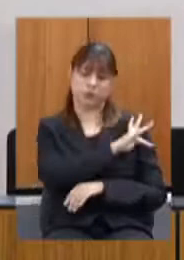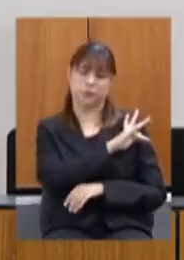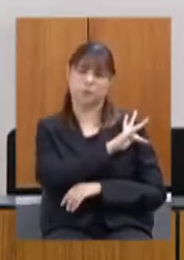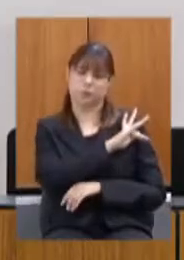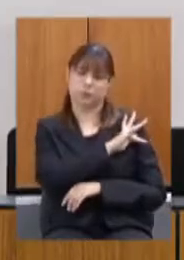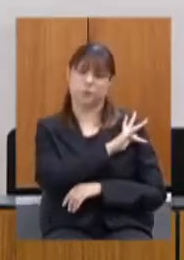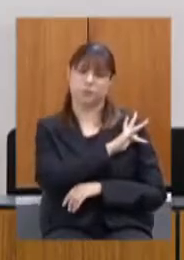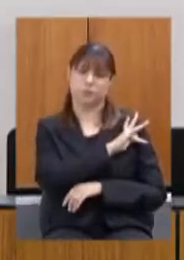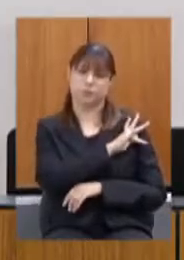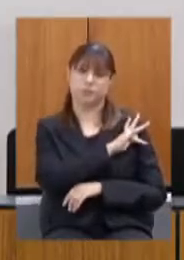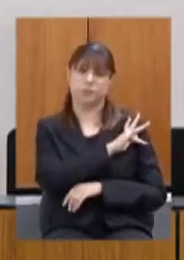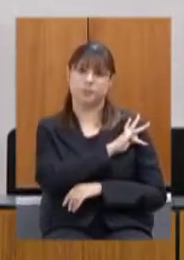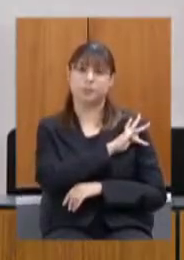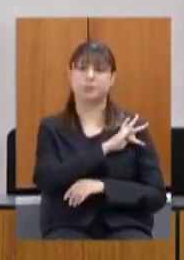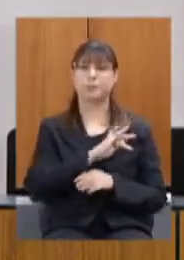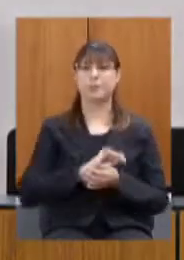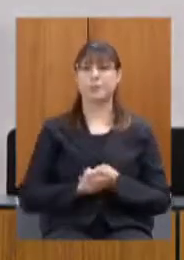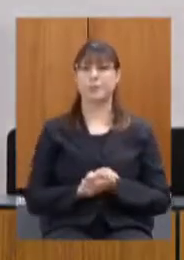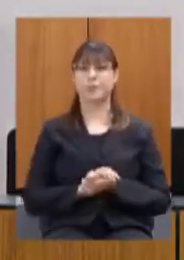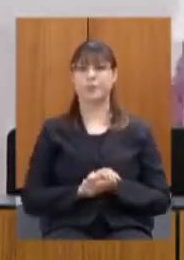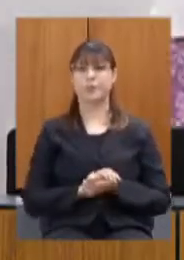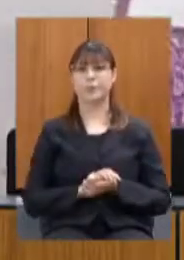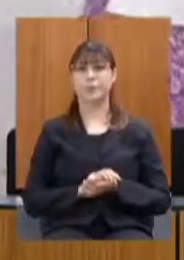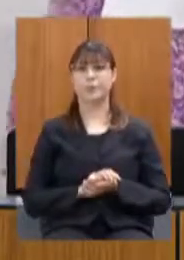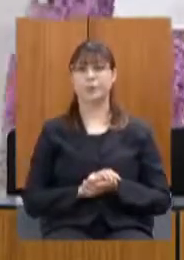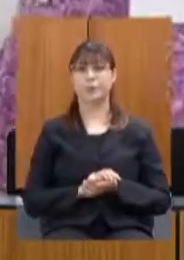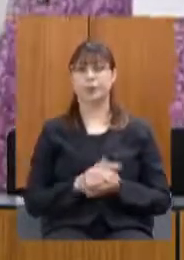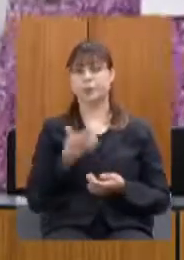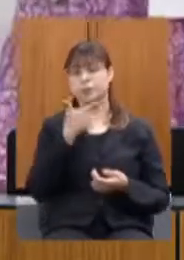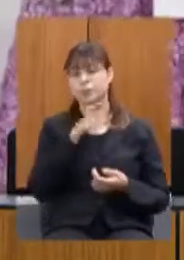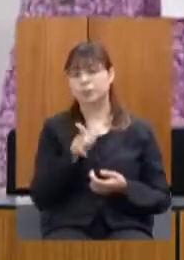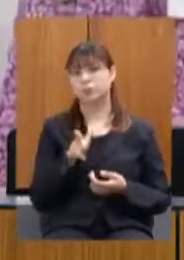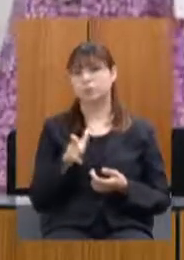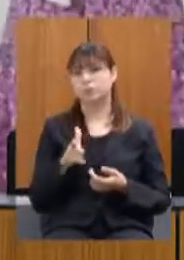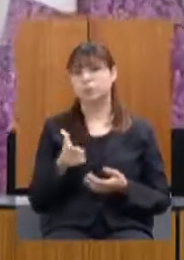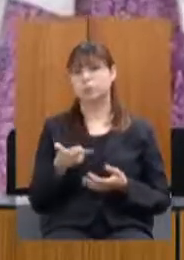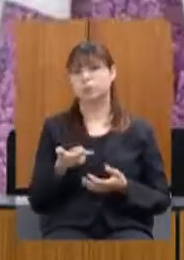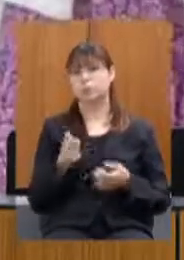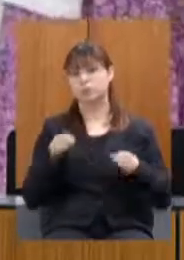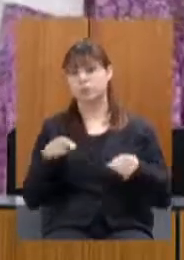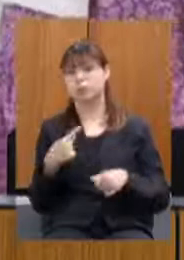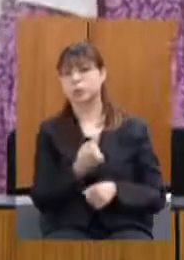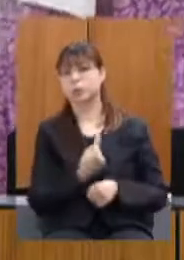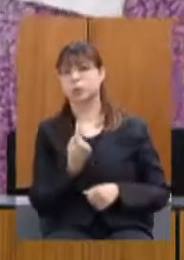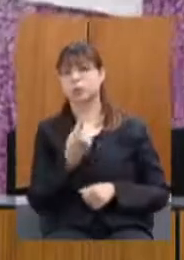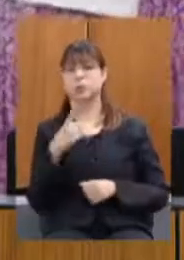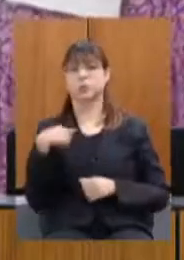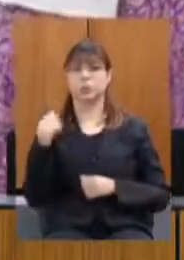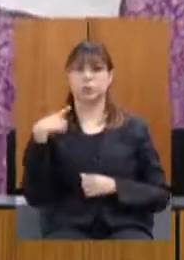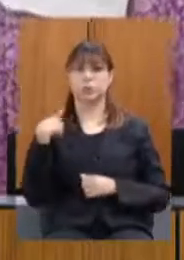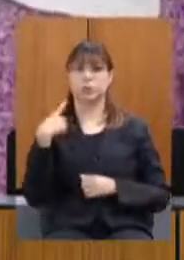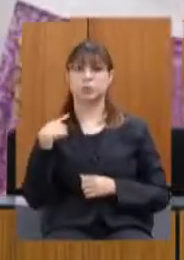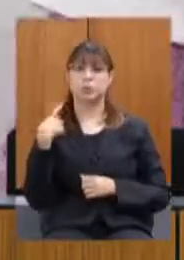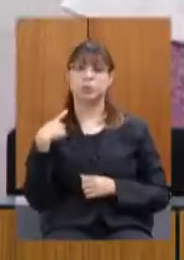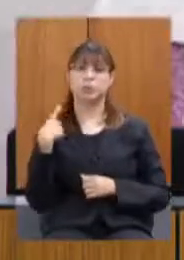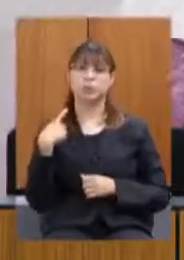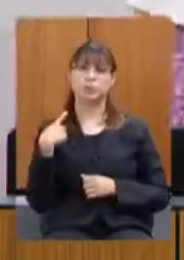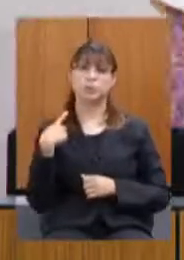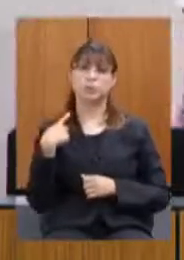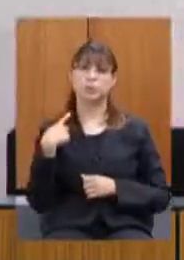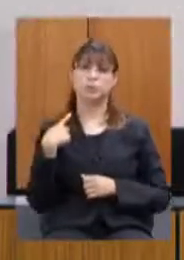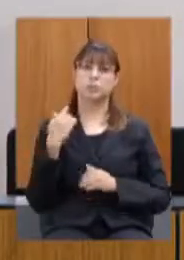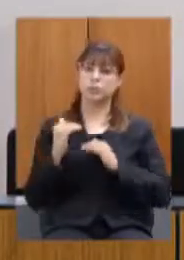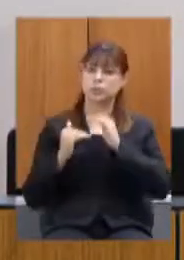Fiscaliza por ter dado a oportunidade a nós deputados de desenvolver mais